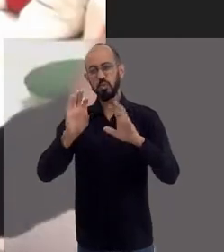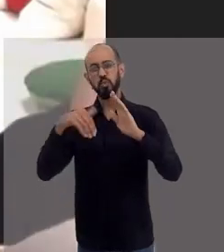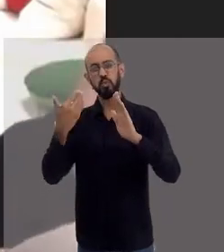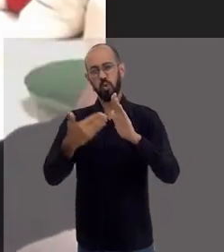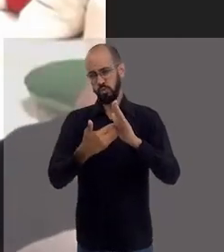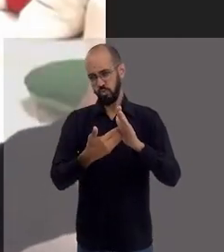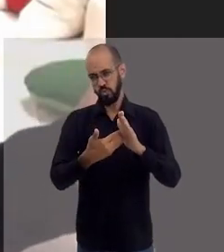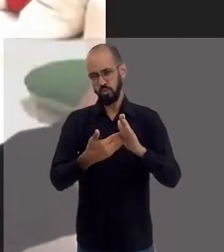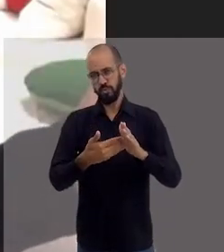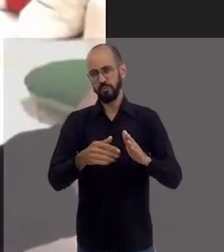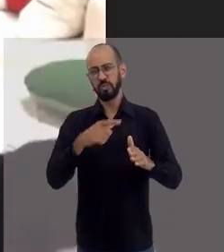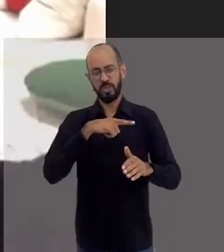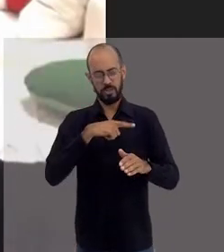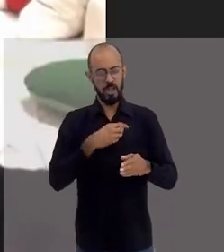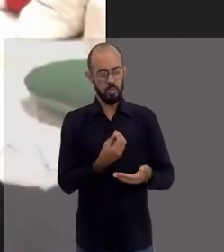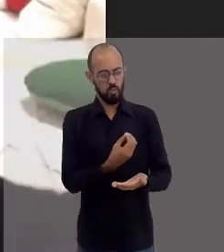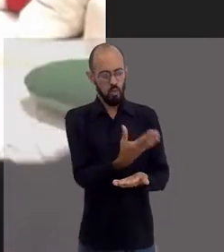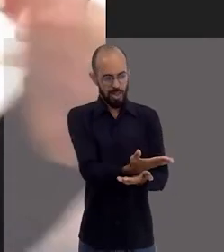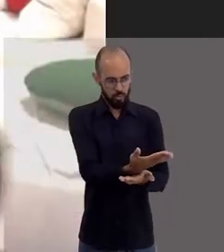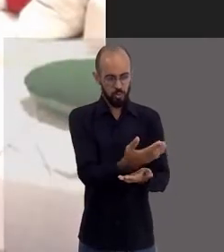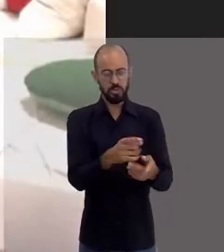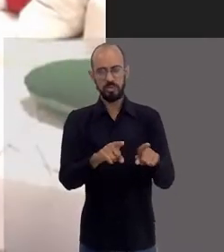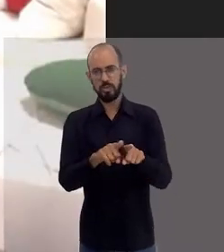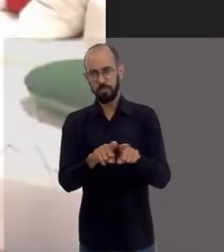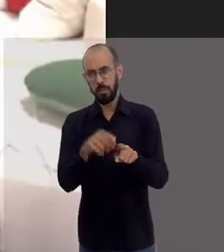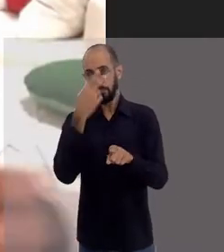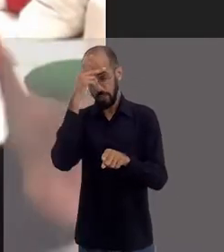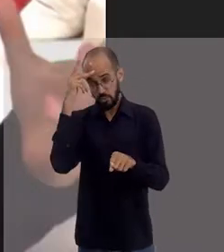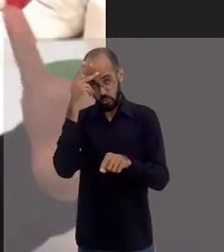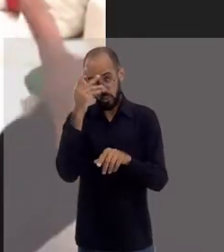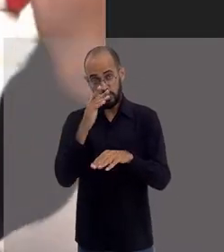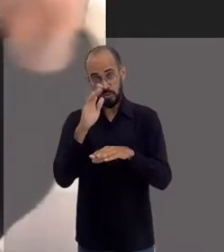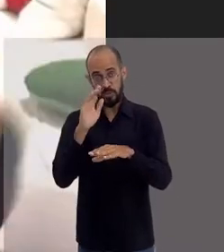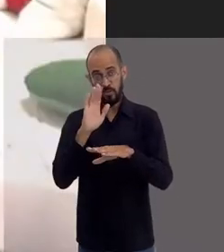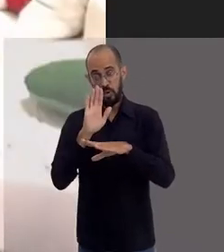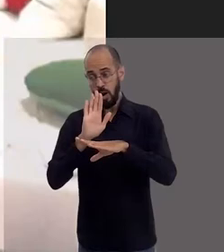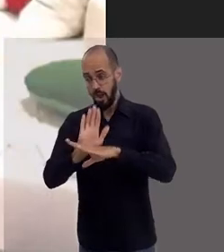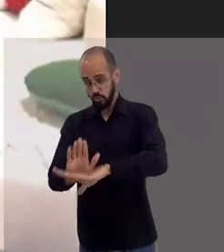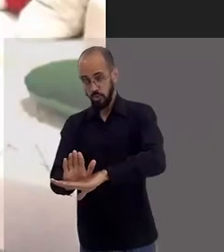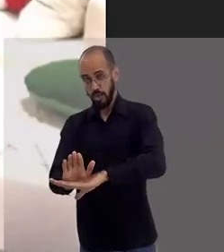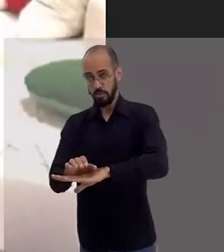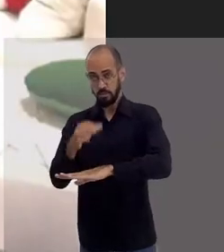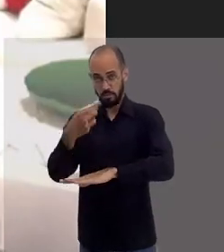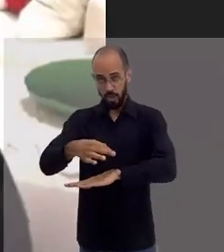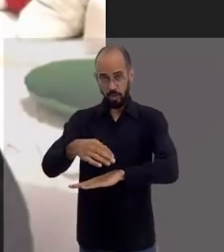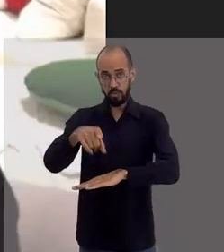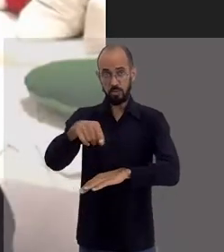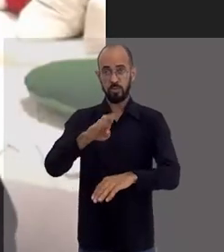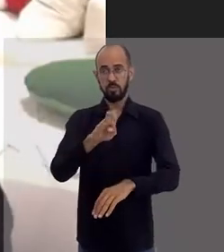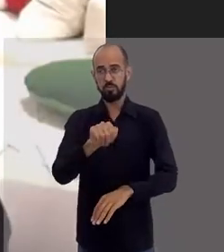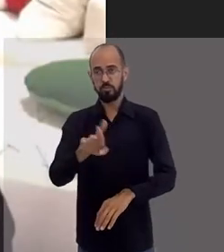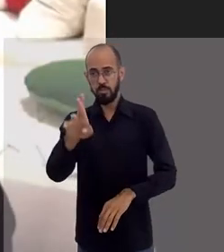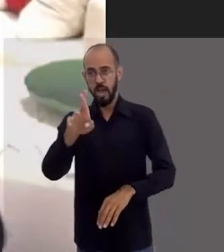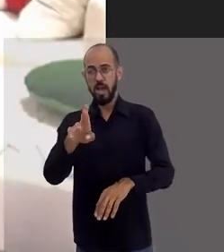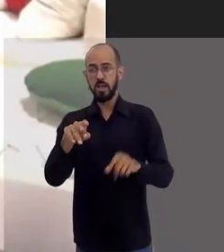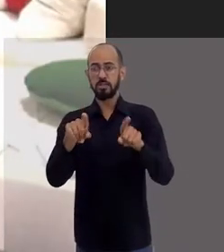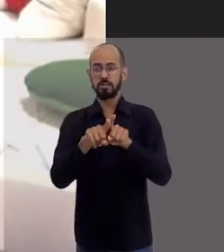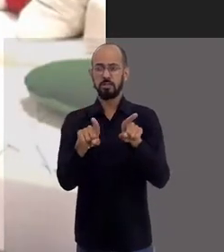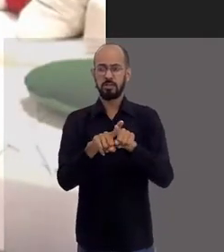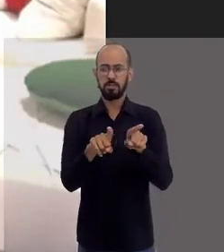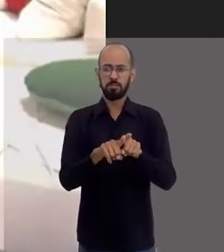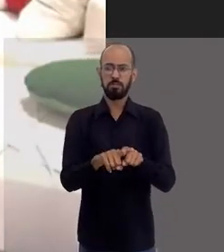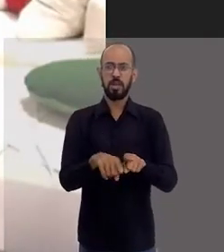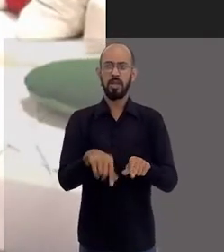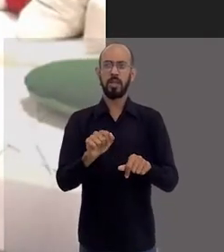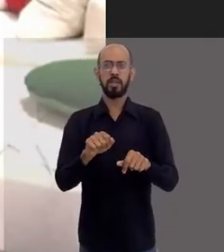tem doadores do Brasil todo, tanto doadores quanto beneficiados, e que as pessoas possam fazer parceria com você, para que os bares possam começar a